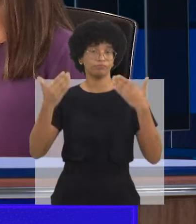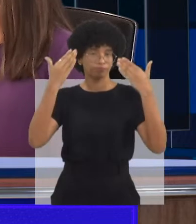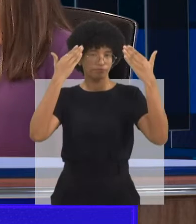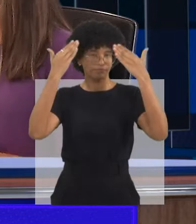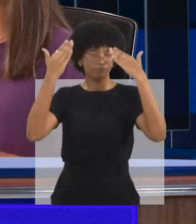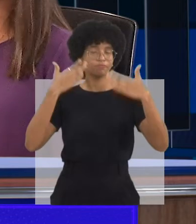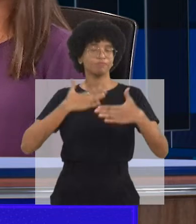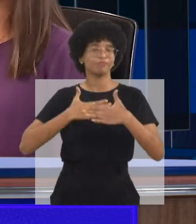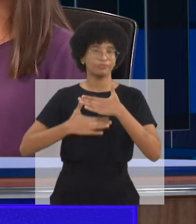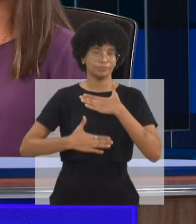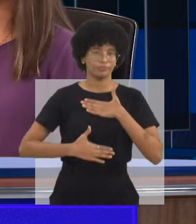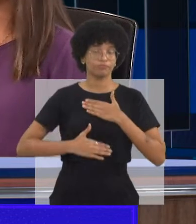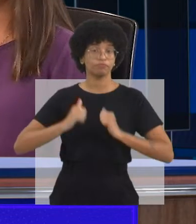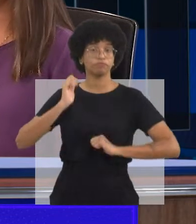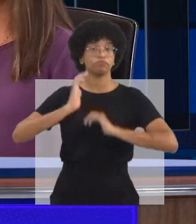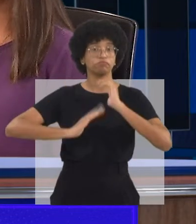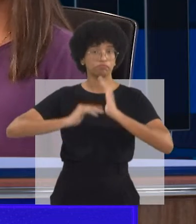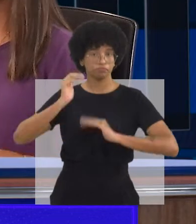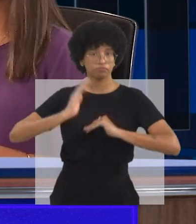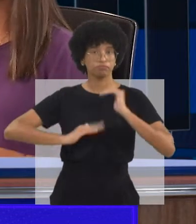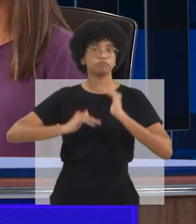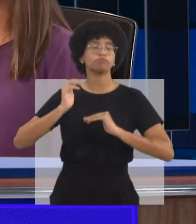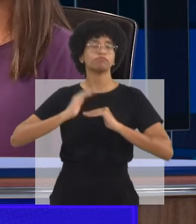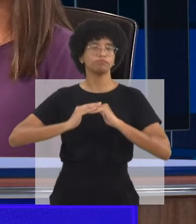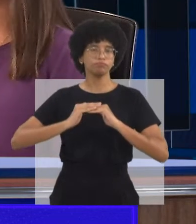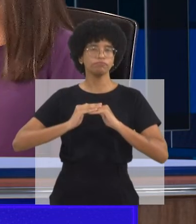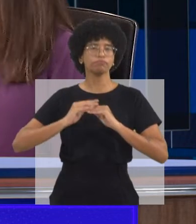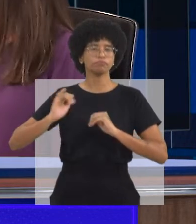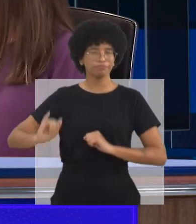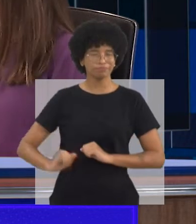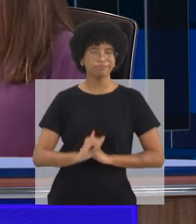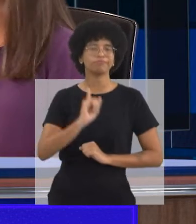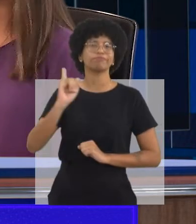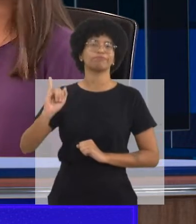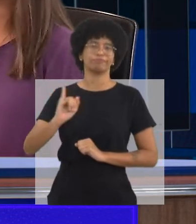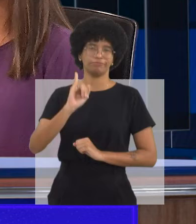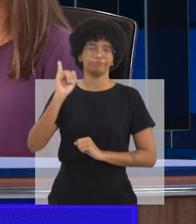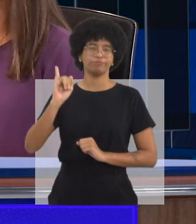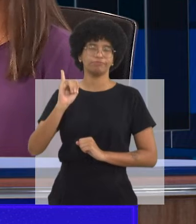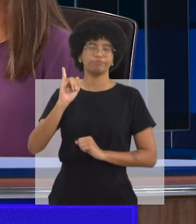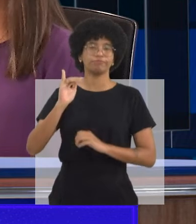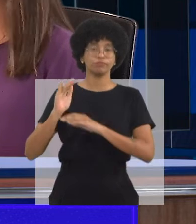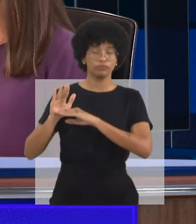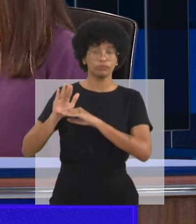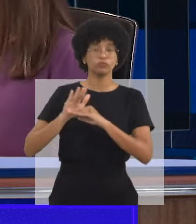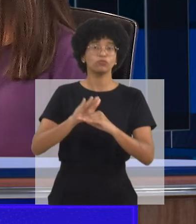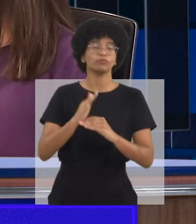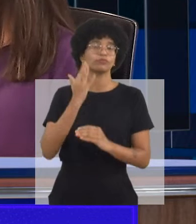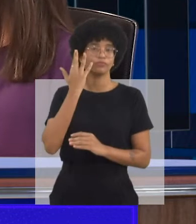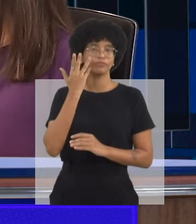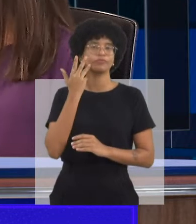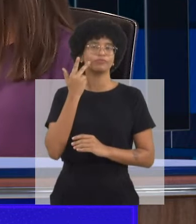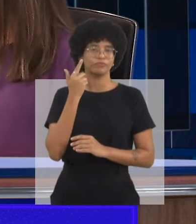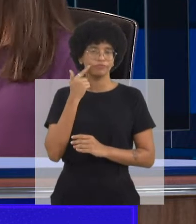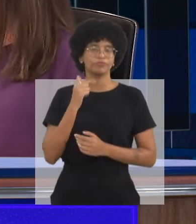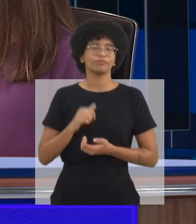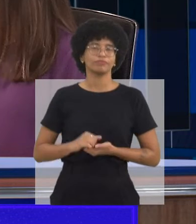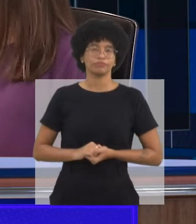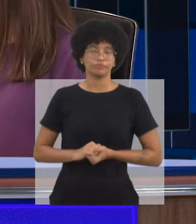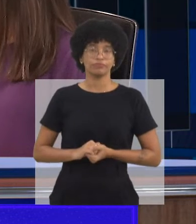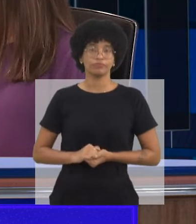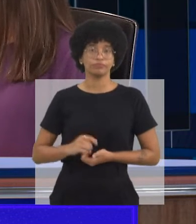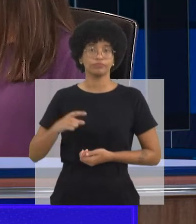Então, isso vai ficando cada vez mais cotidiano, mais acessível a gente procurar entender.